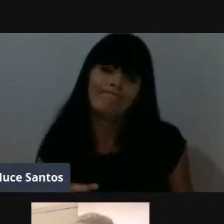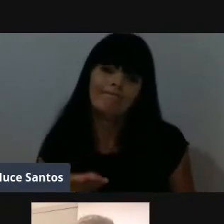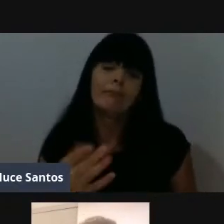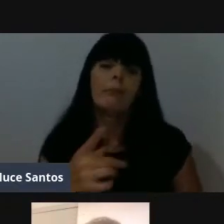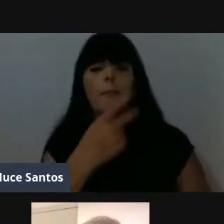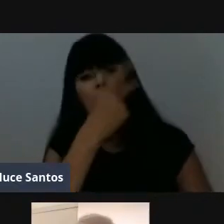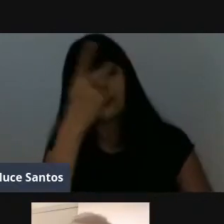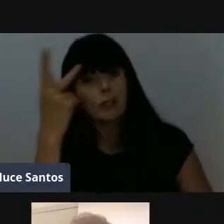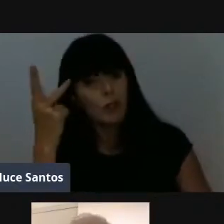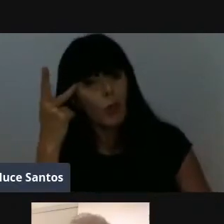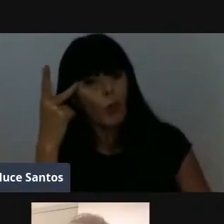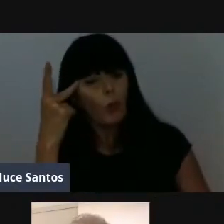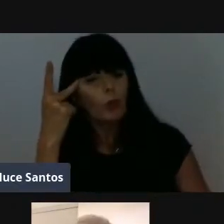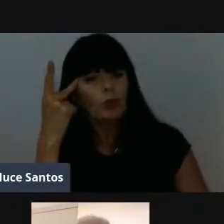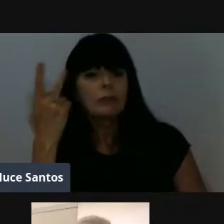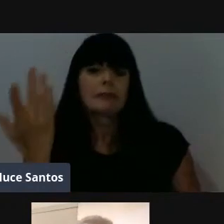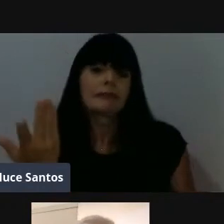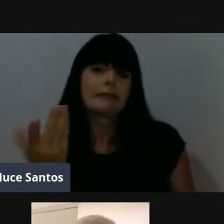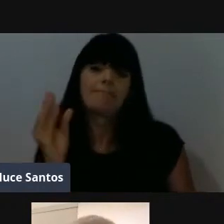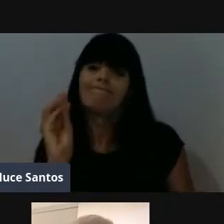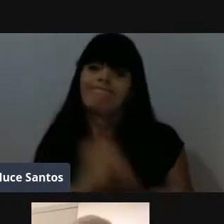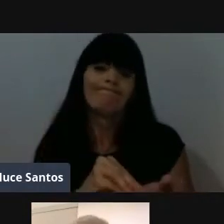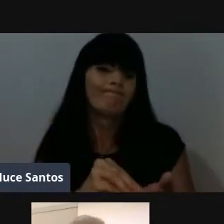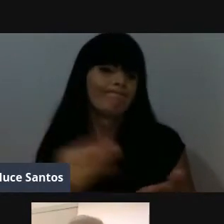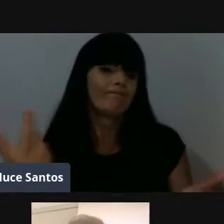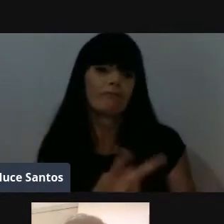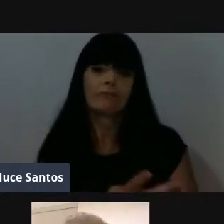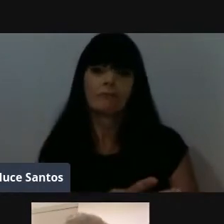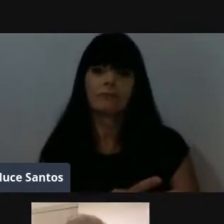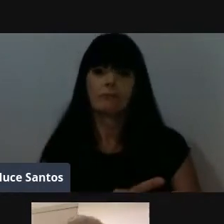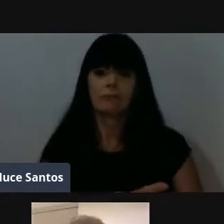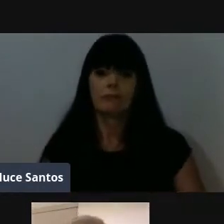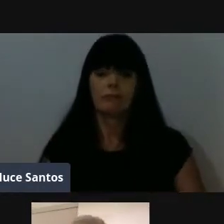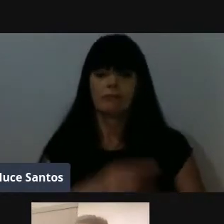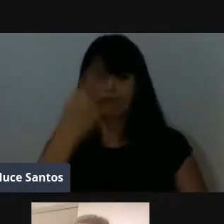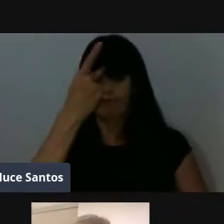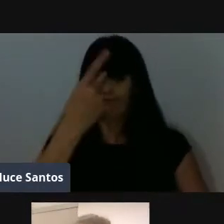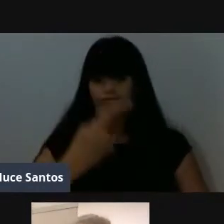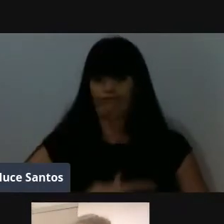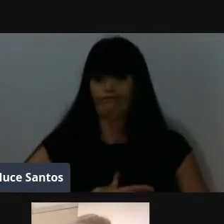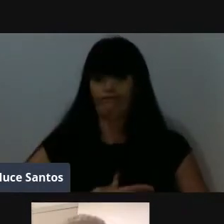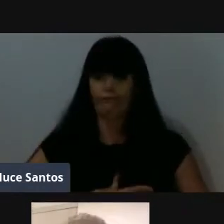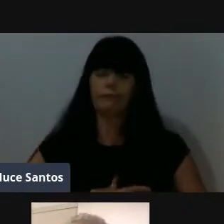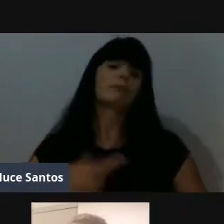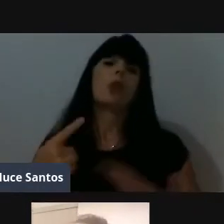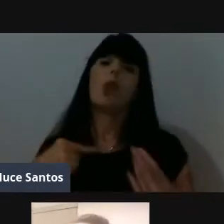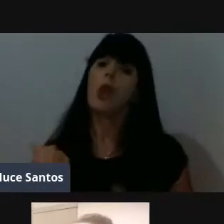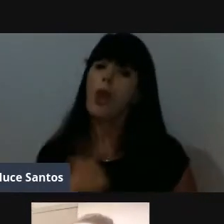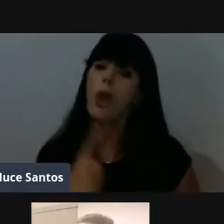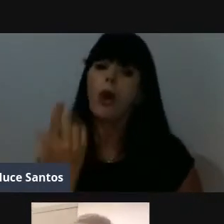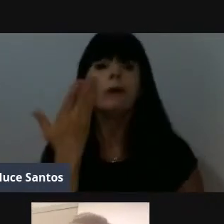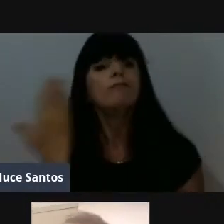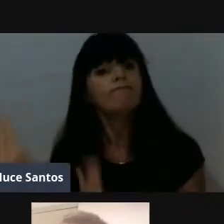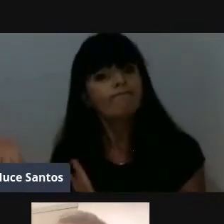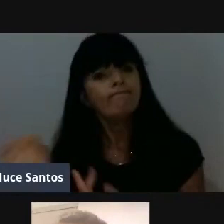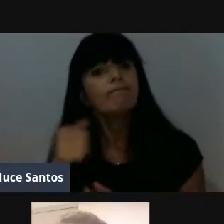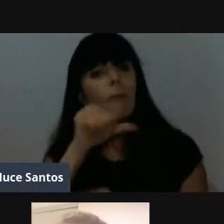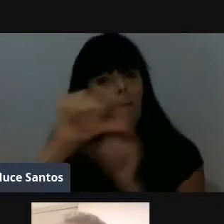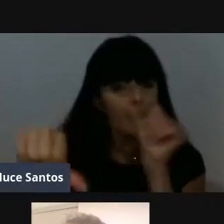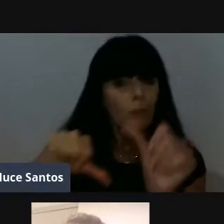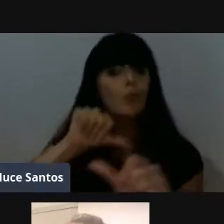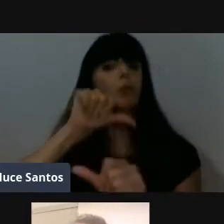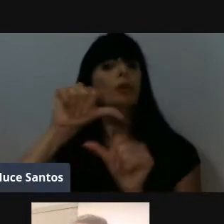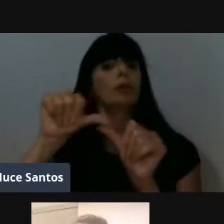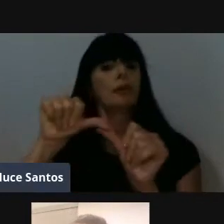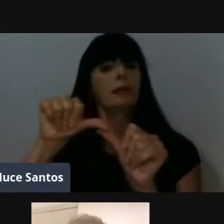pessoas inescrupulosas, que pensam em si e para poucos, né, cabe a nós, jovens, mudarmos esse cenário,